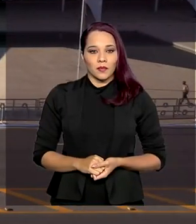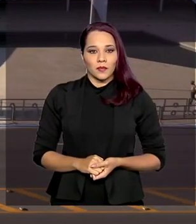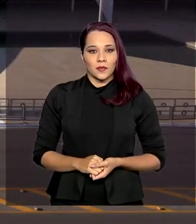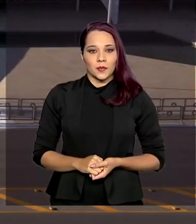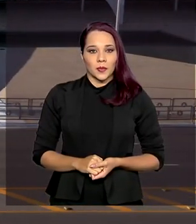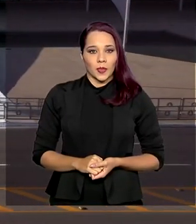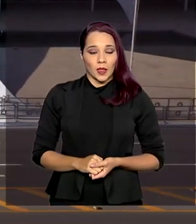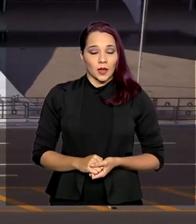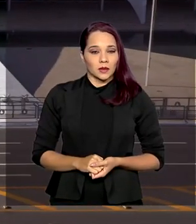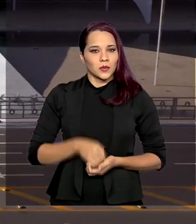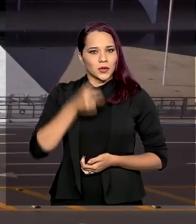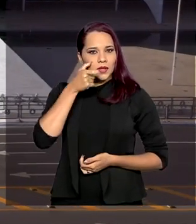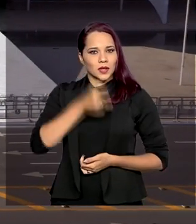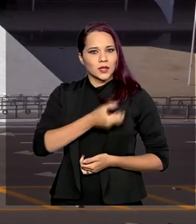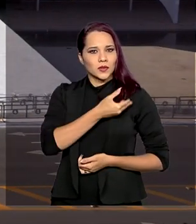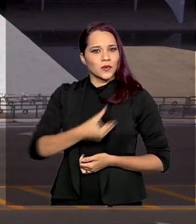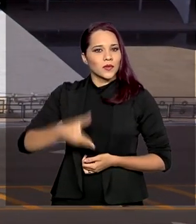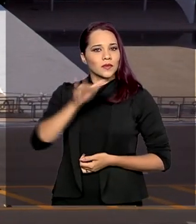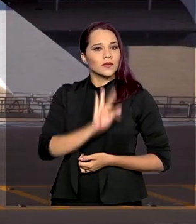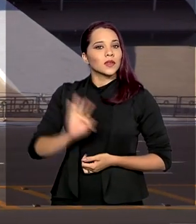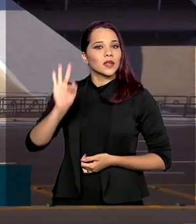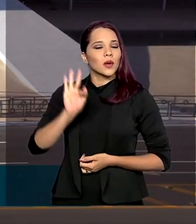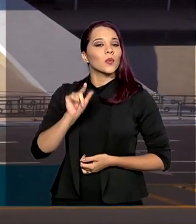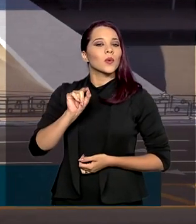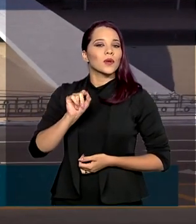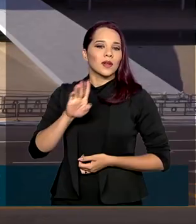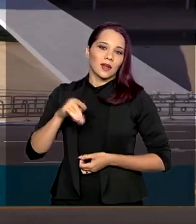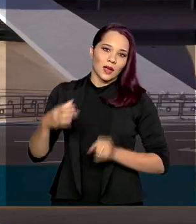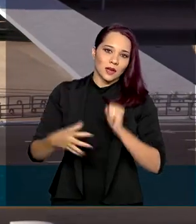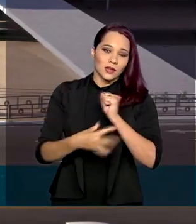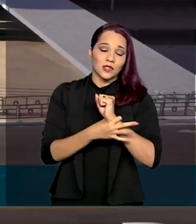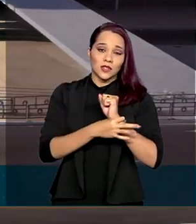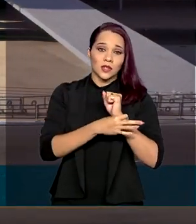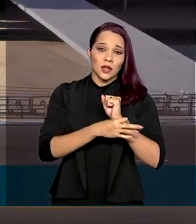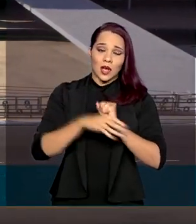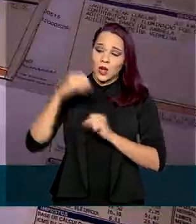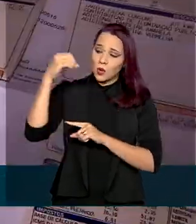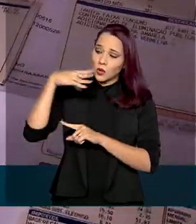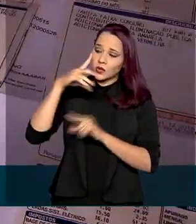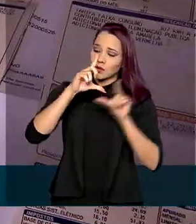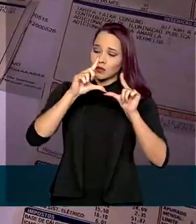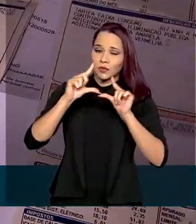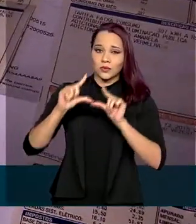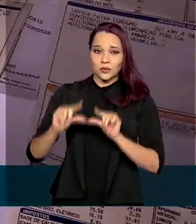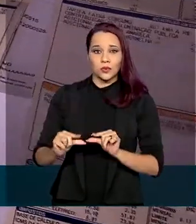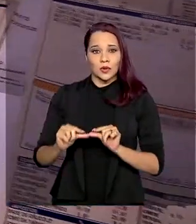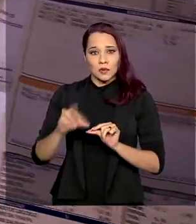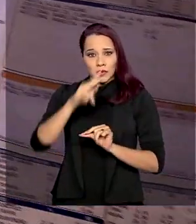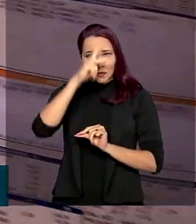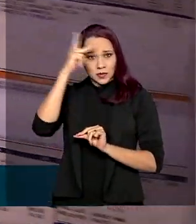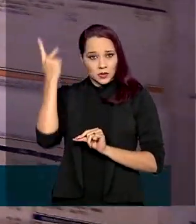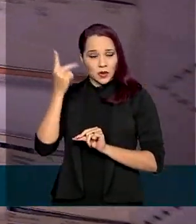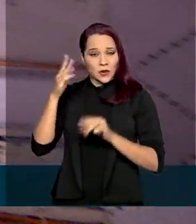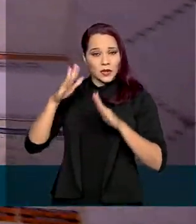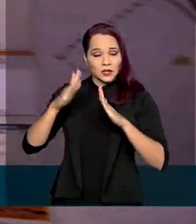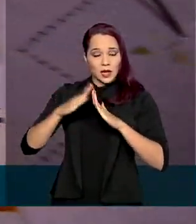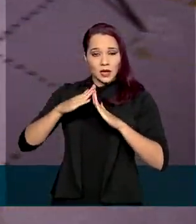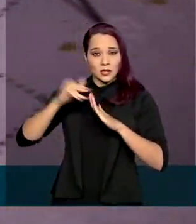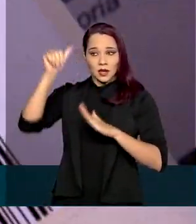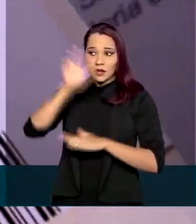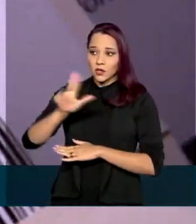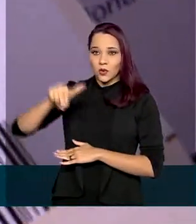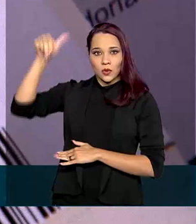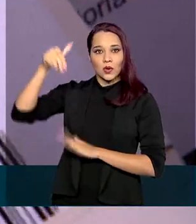A intenção do governo federal é garantir a redução da tarifa de energia para os consumidores da região norte